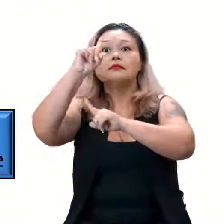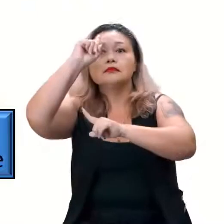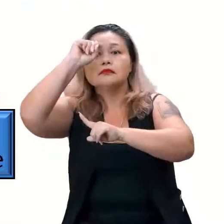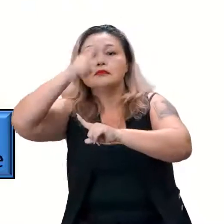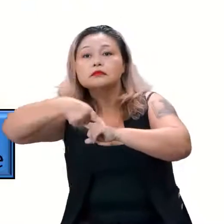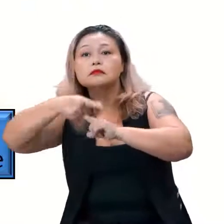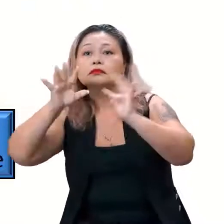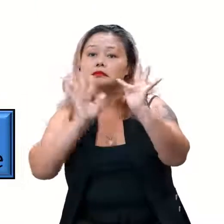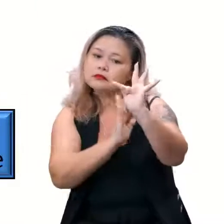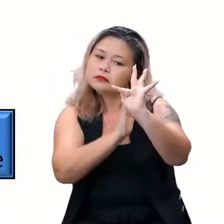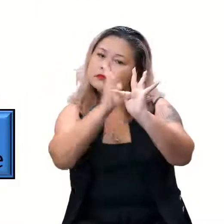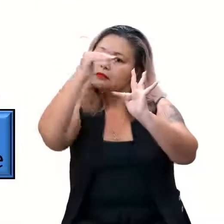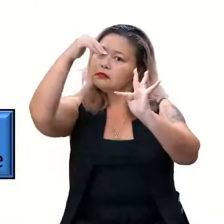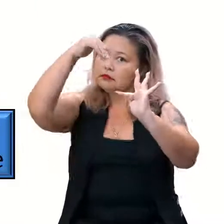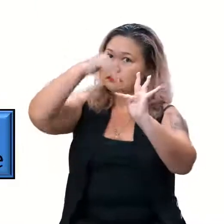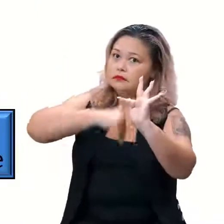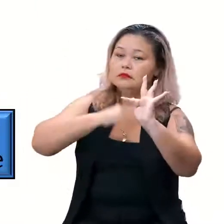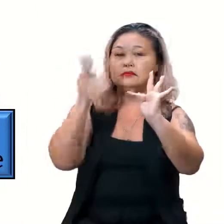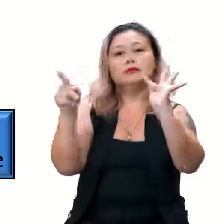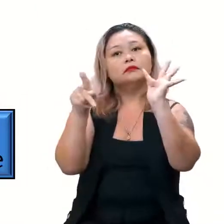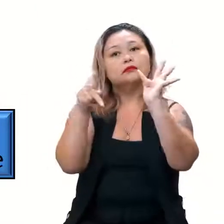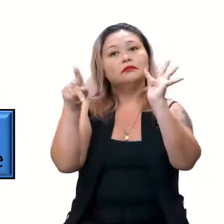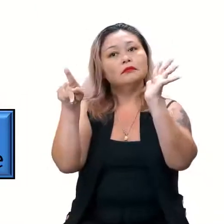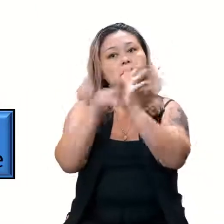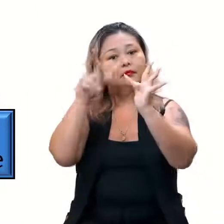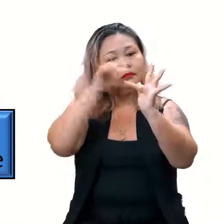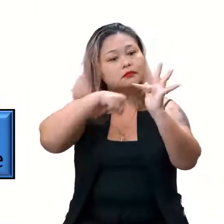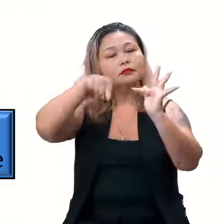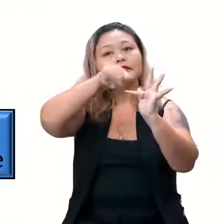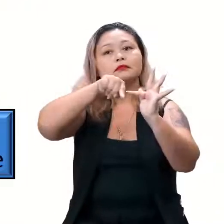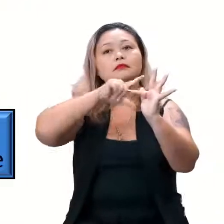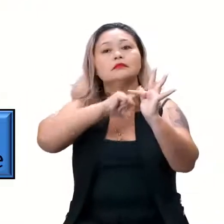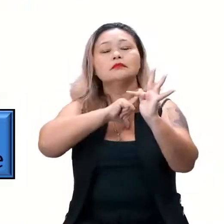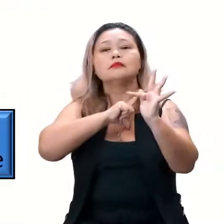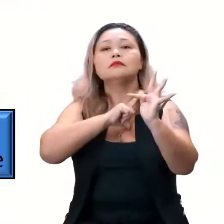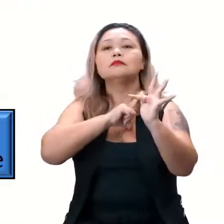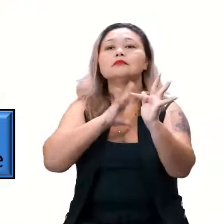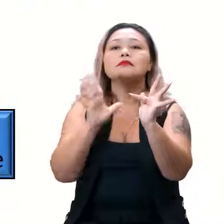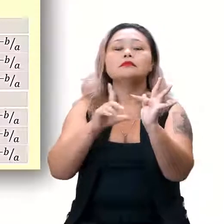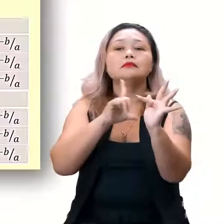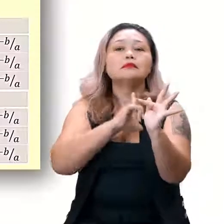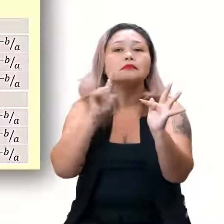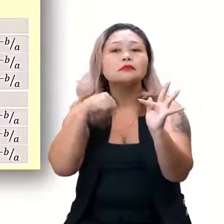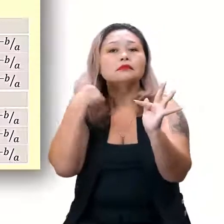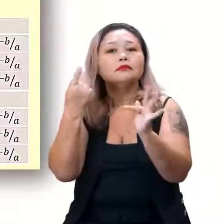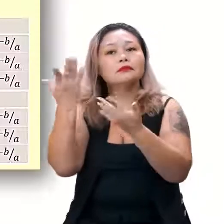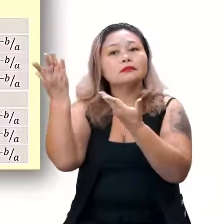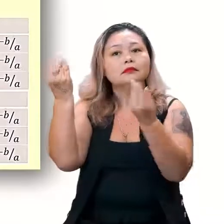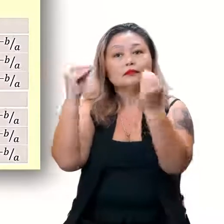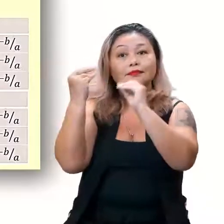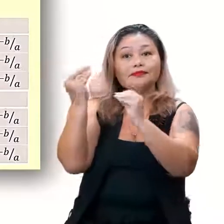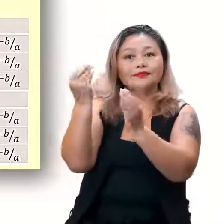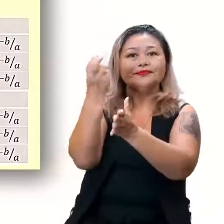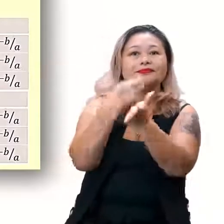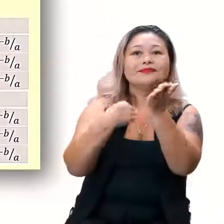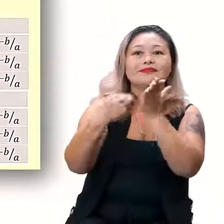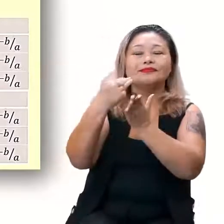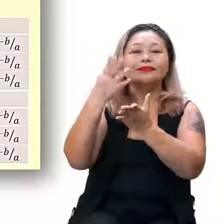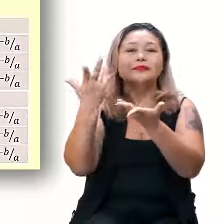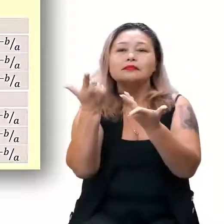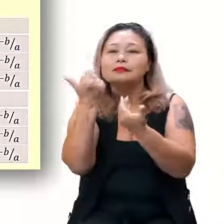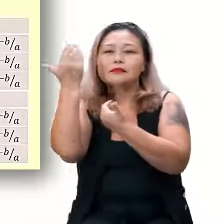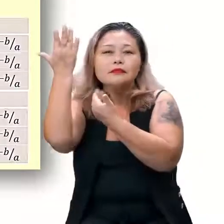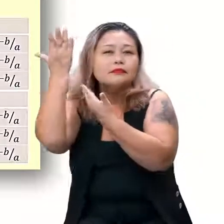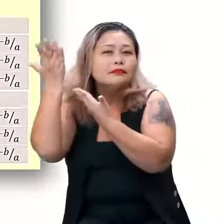crescimento da função. E para não fugir a regra, a gente trouxe um mapa mental para ficar algo